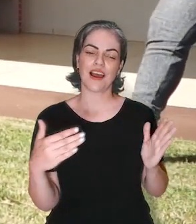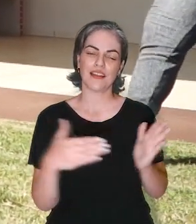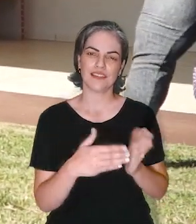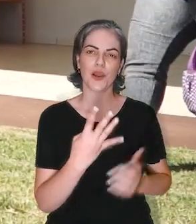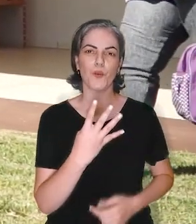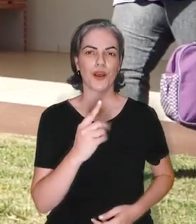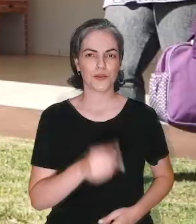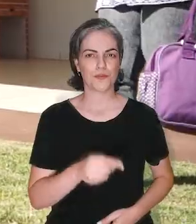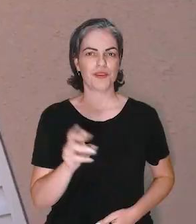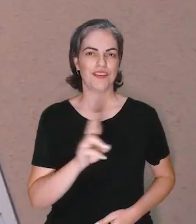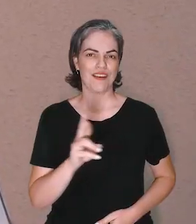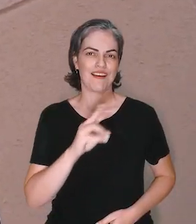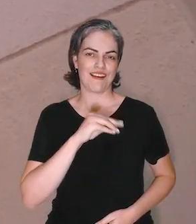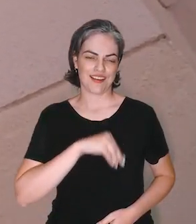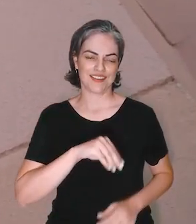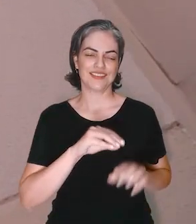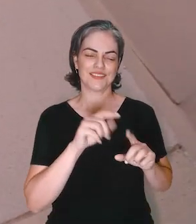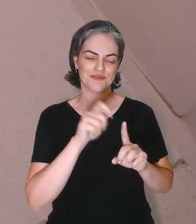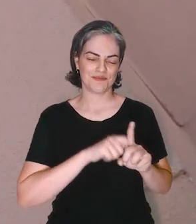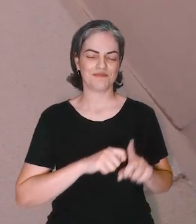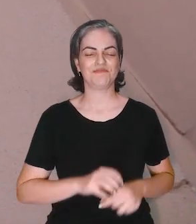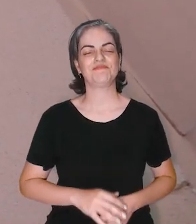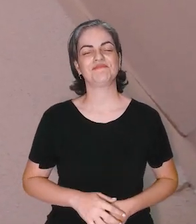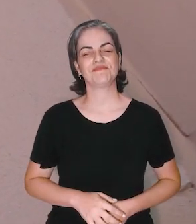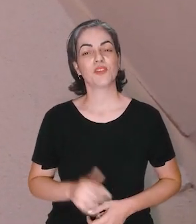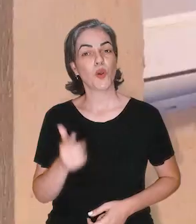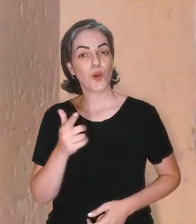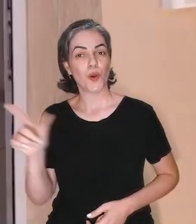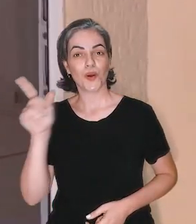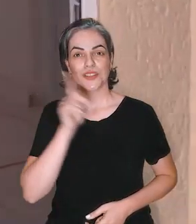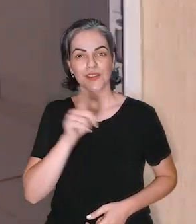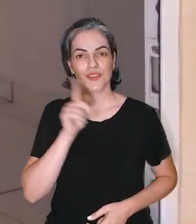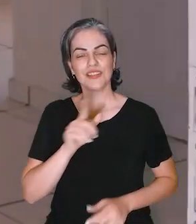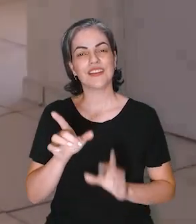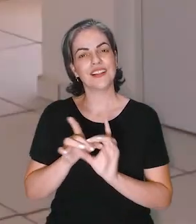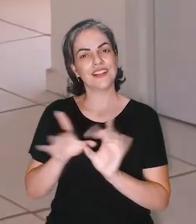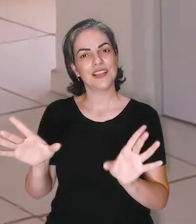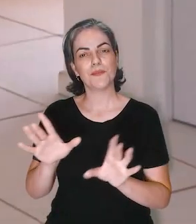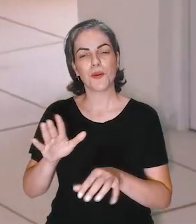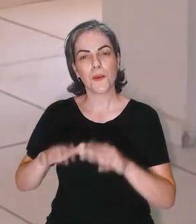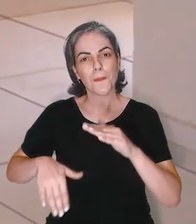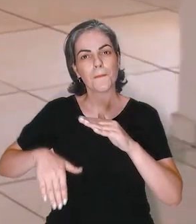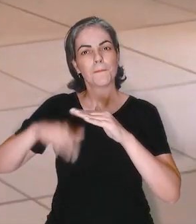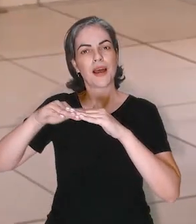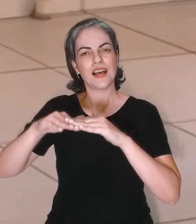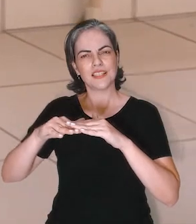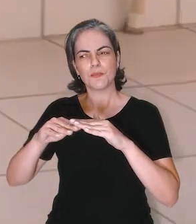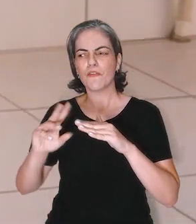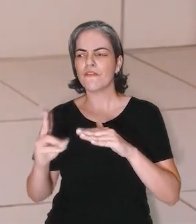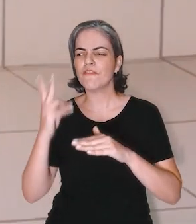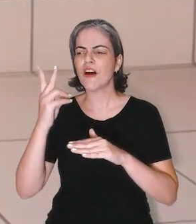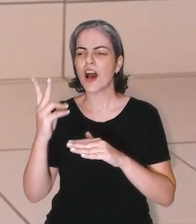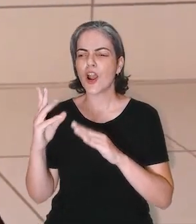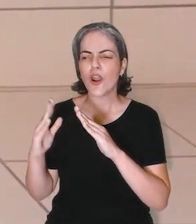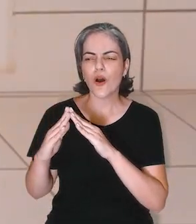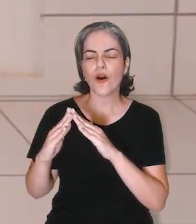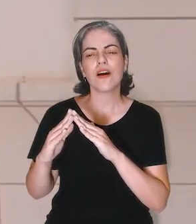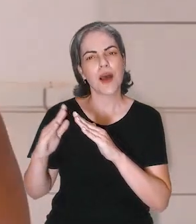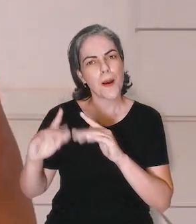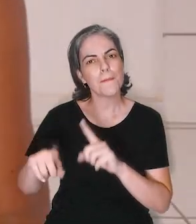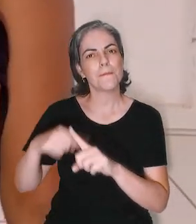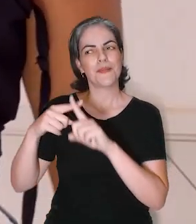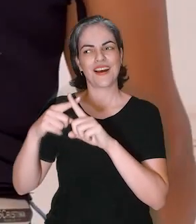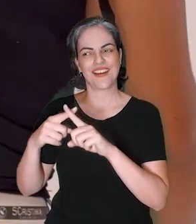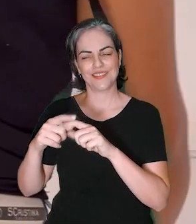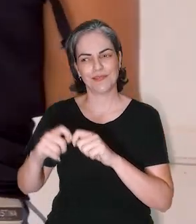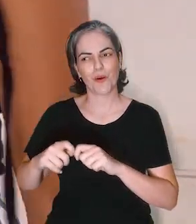mensais. Outro avanço importante. Aprovamos o aumento do valor máximo do imóvel que poderá ser financiado